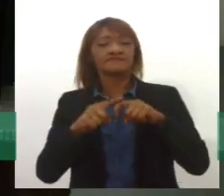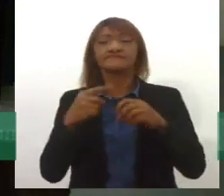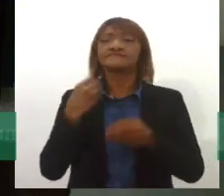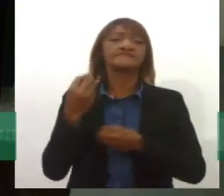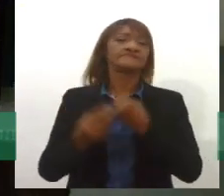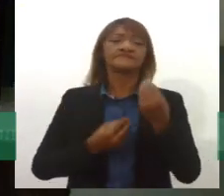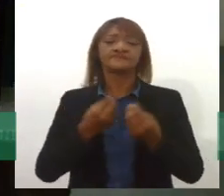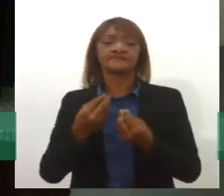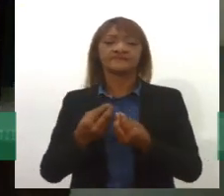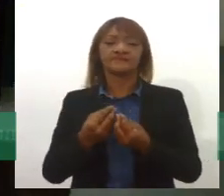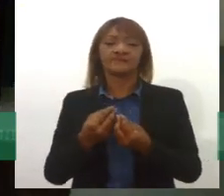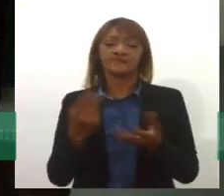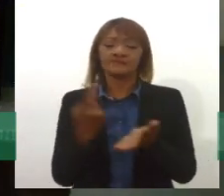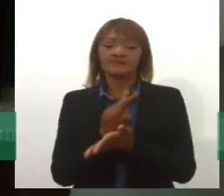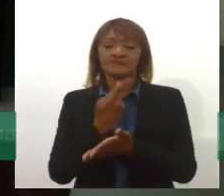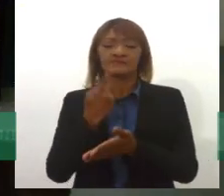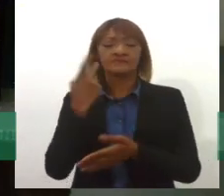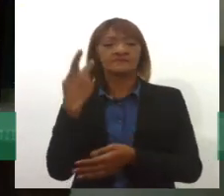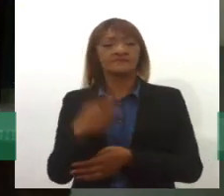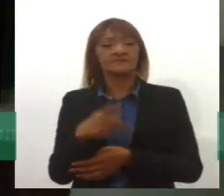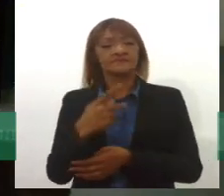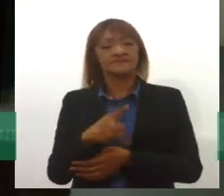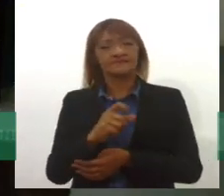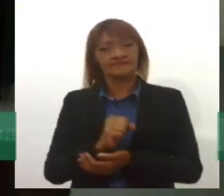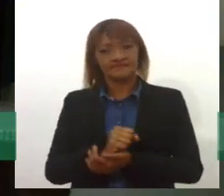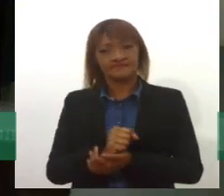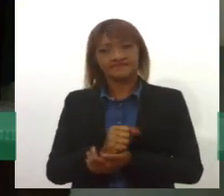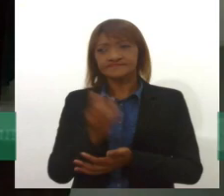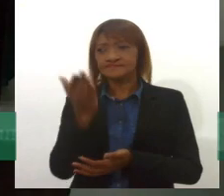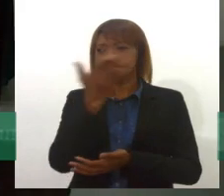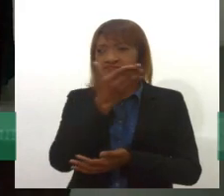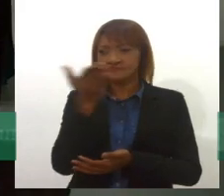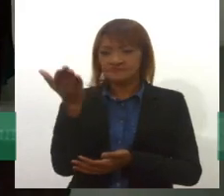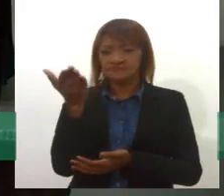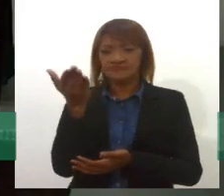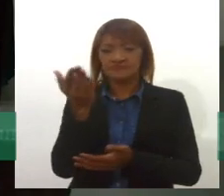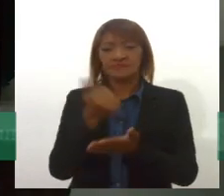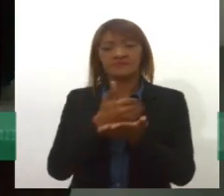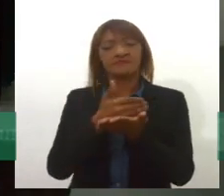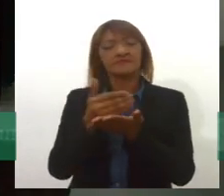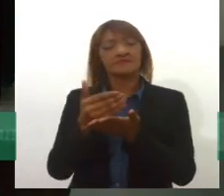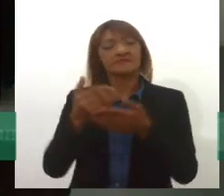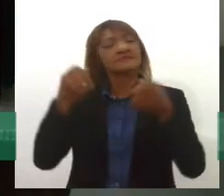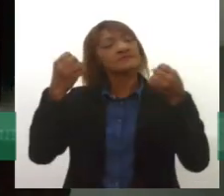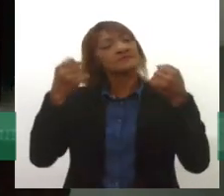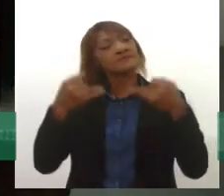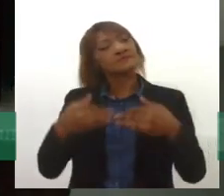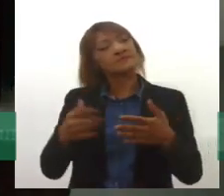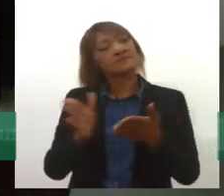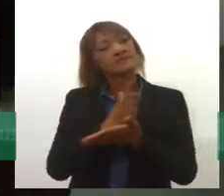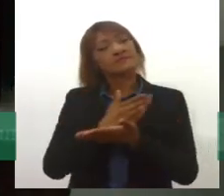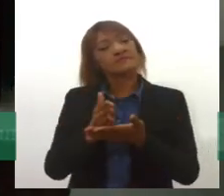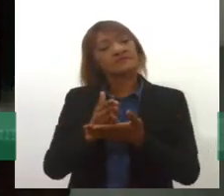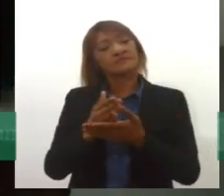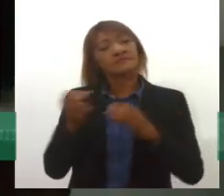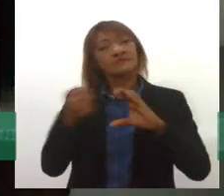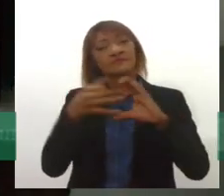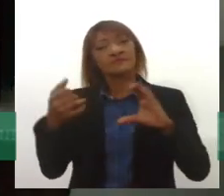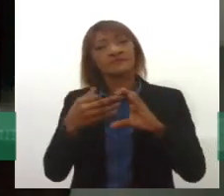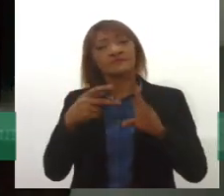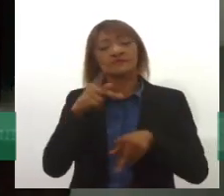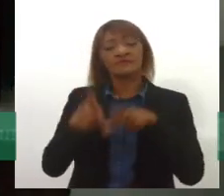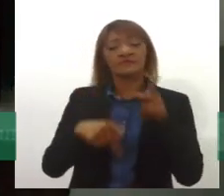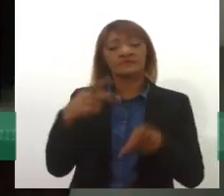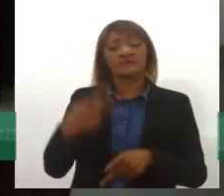está diante desse cenário, né? Gostaria que vocês começassem explicando alguns dados locais, como é que a população aqui do